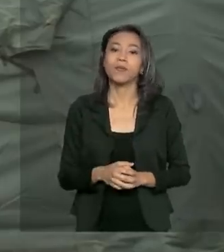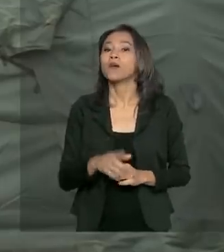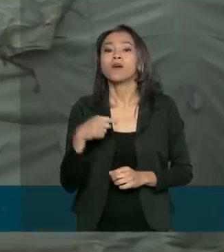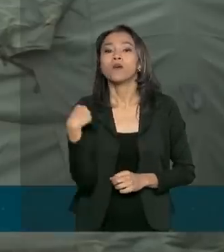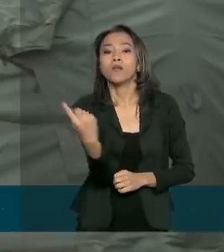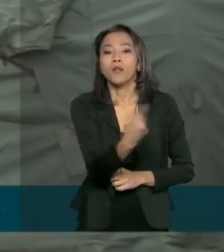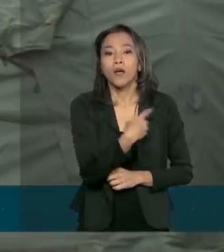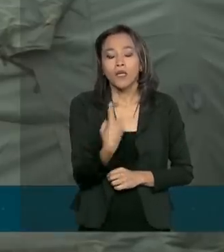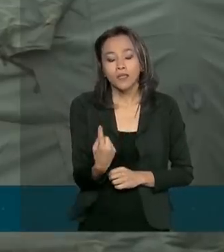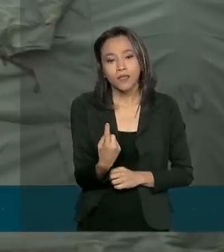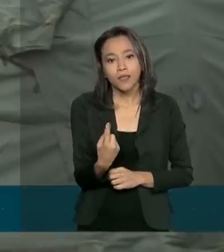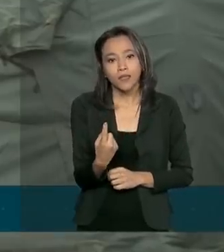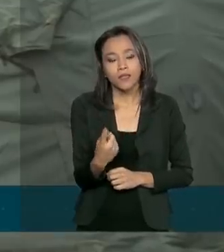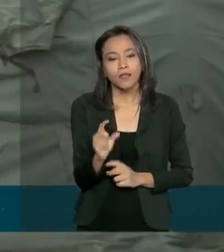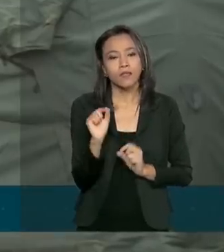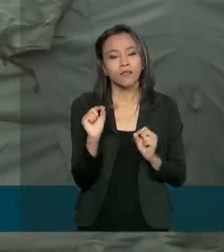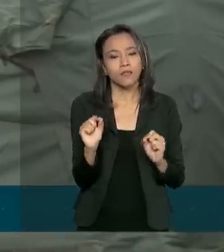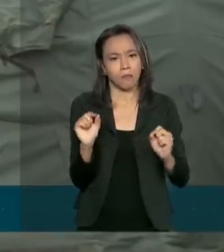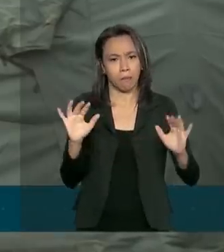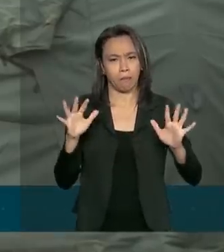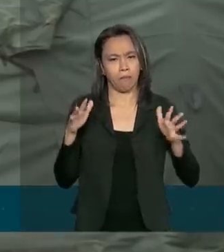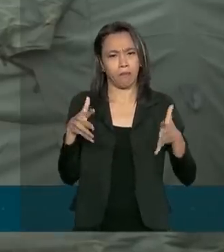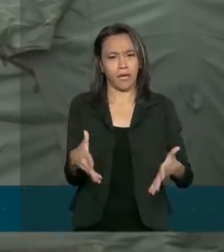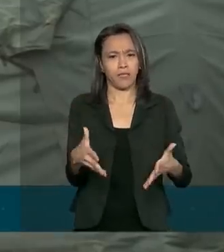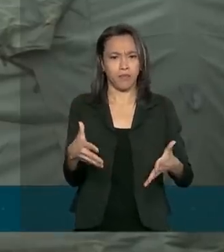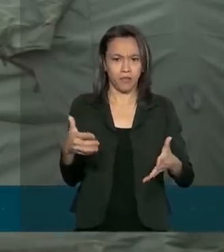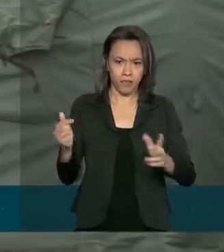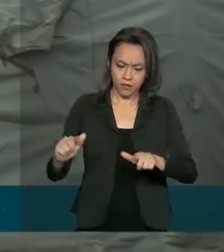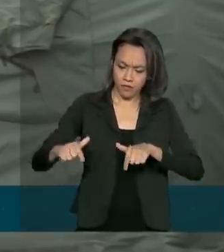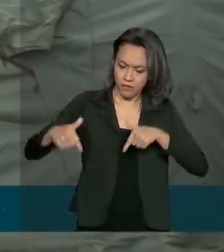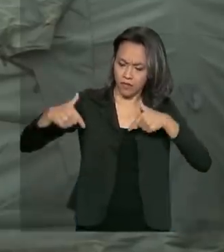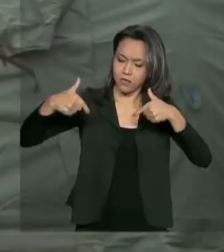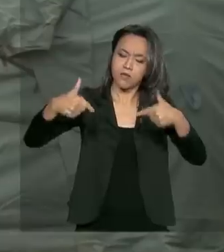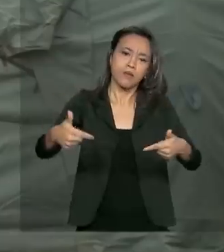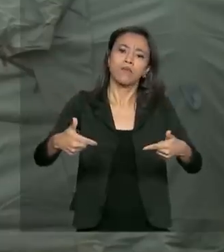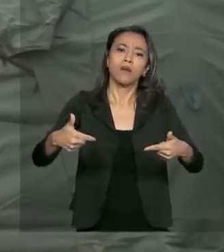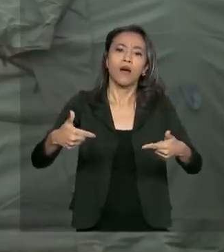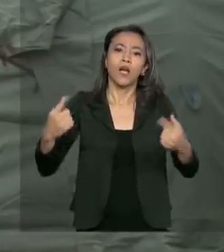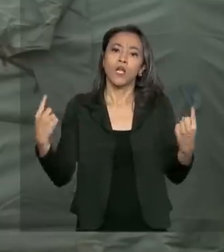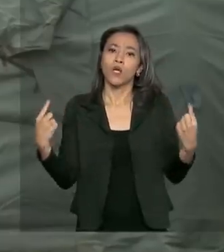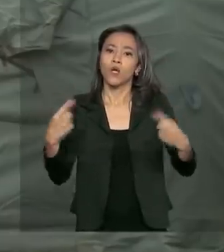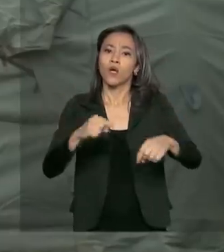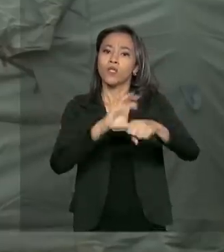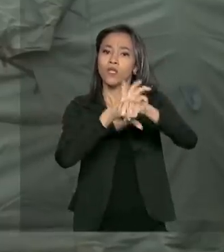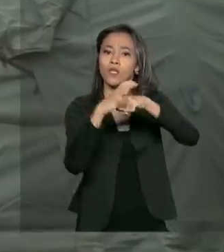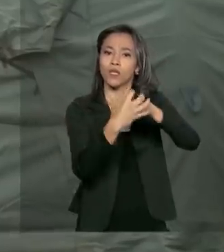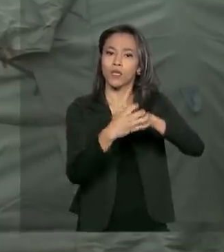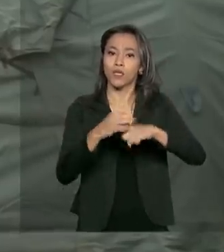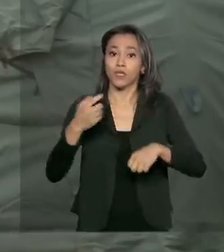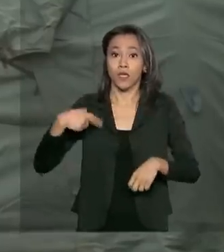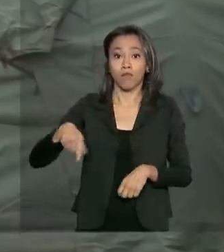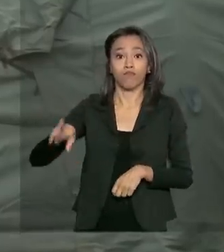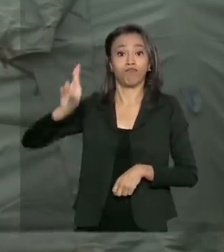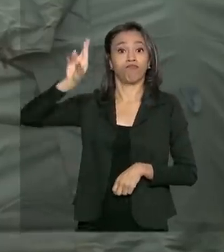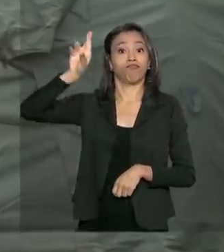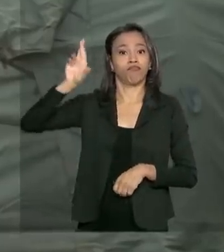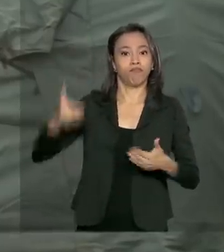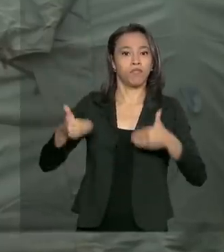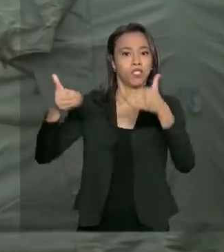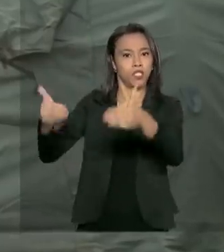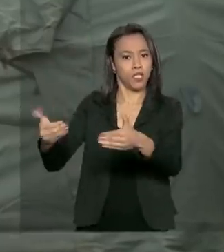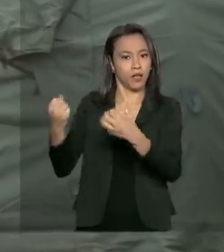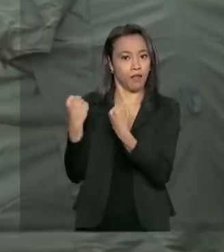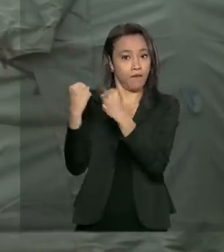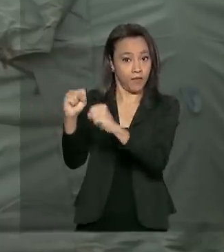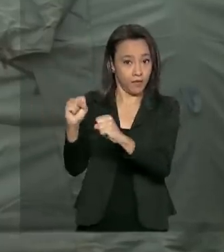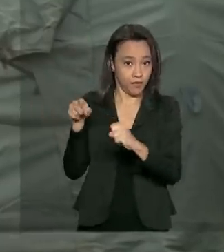participando da operação Covid-19. Essa operação é capitaneada pelo Ministério da Defesa. O Ministério da